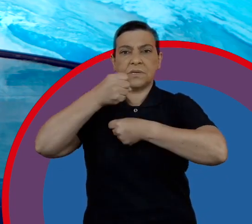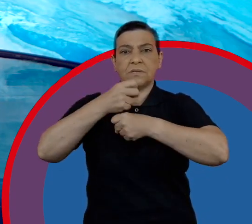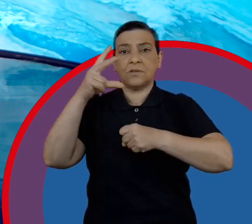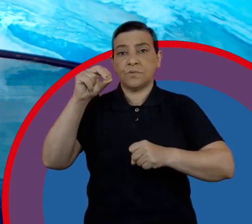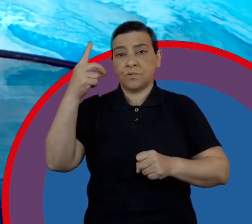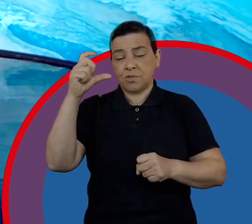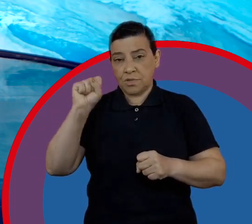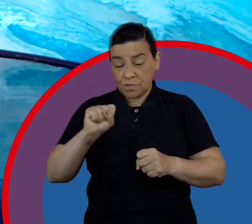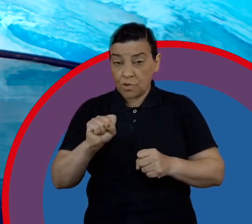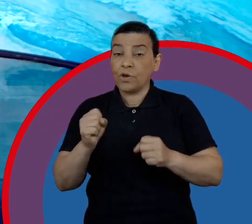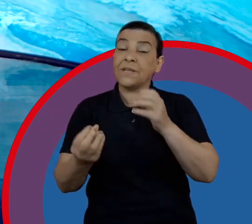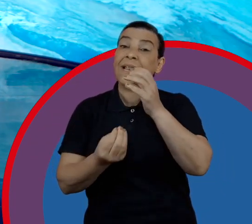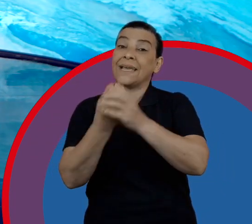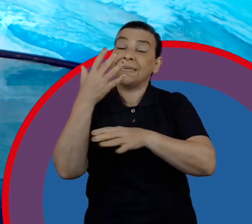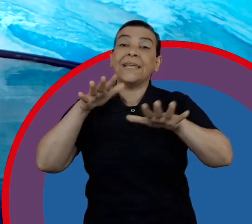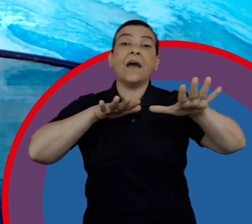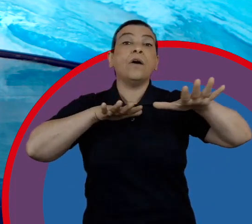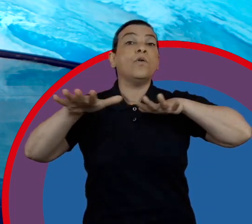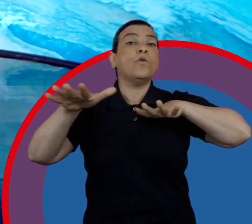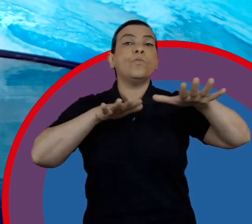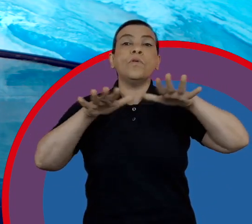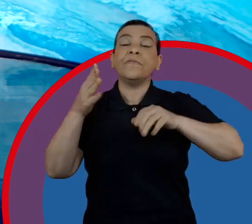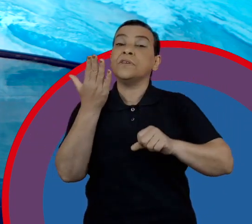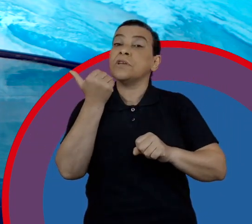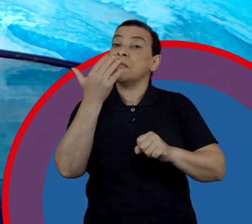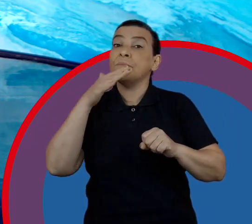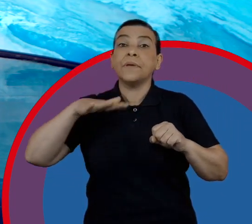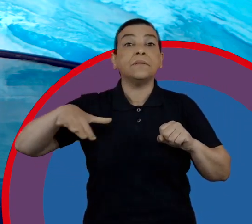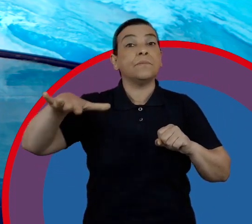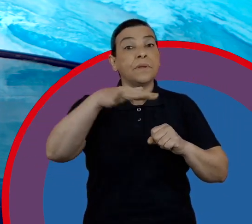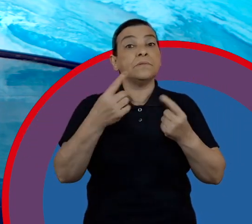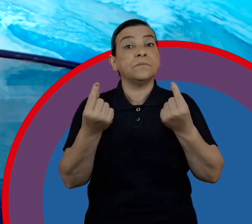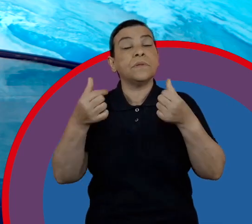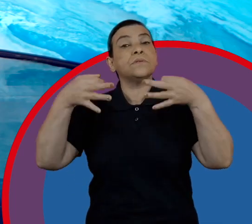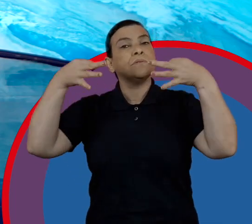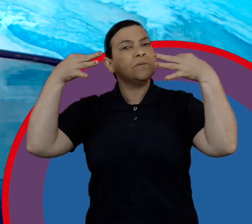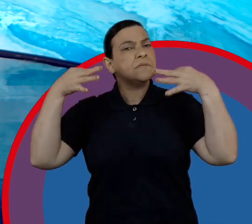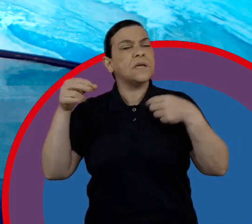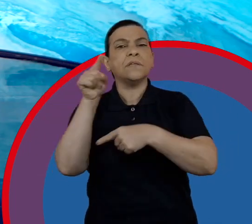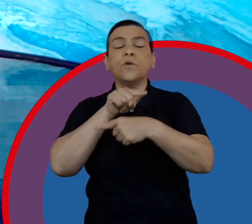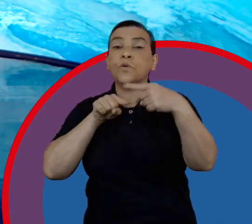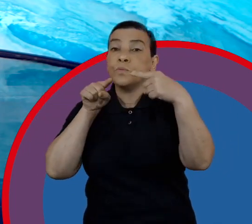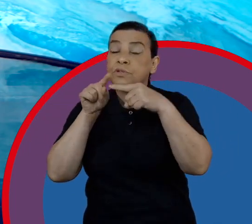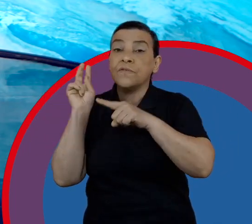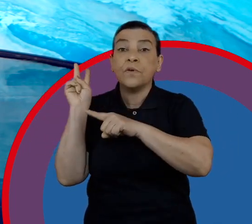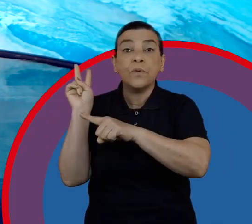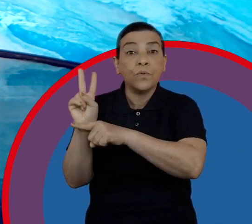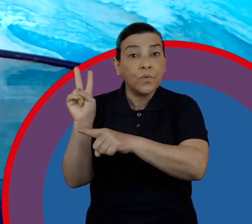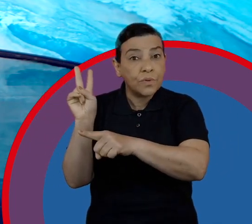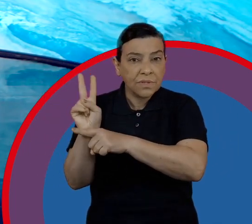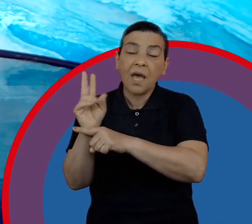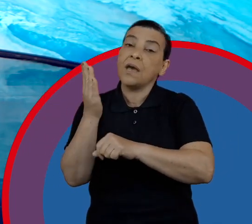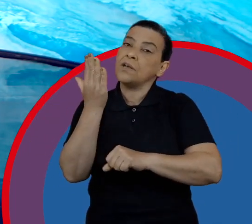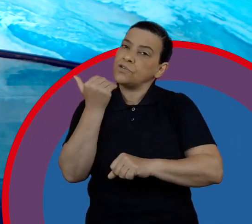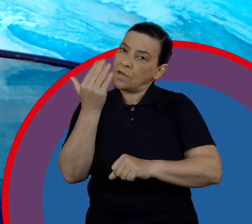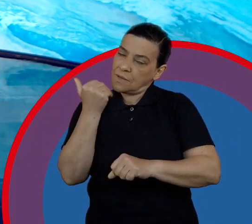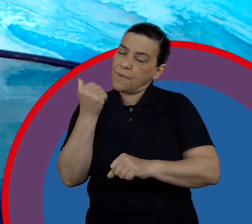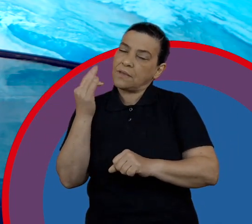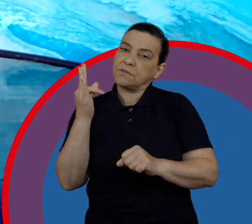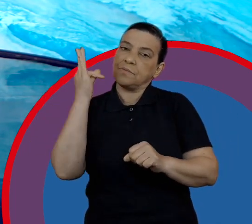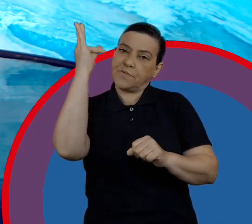globalmente lança o movimento Act for Food com o objetivo de cuidar da produção de alimentos para o futuro.